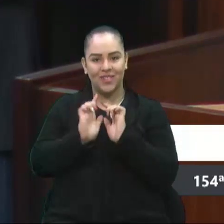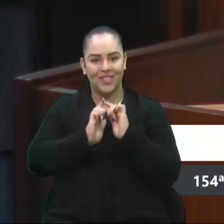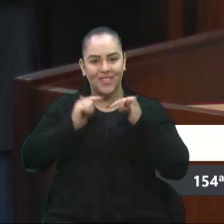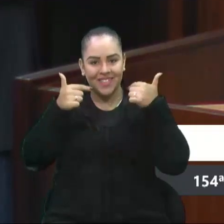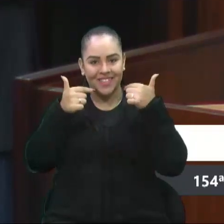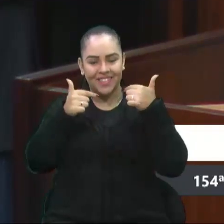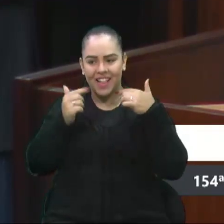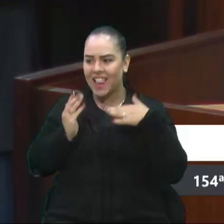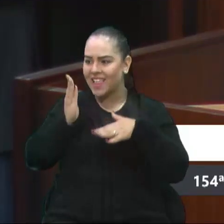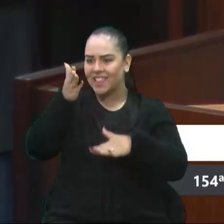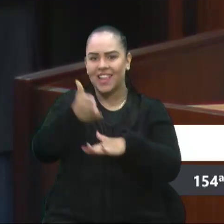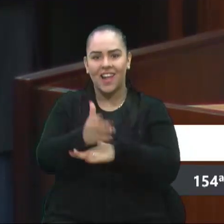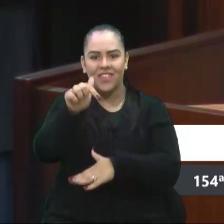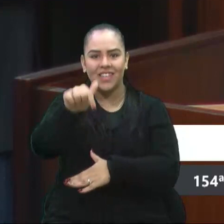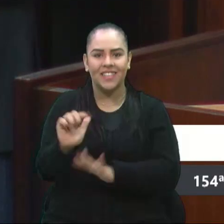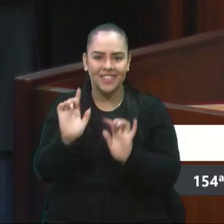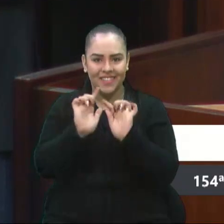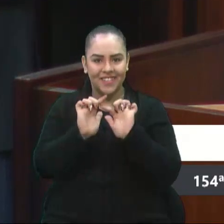com o sorriso no olho.